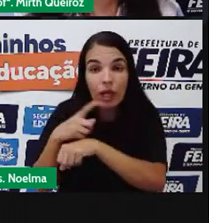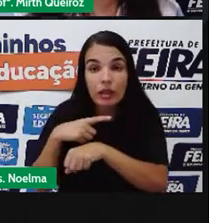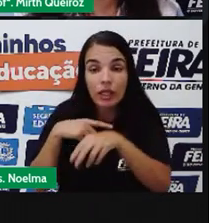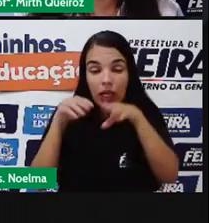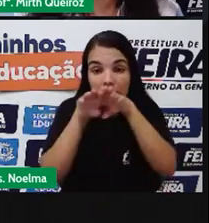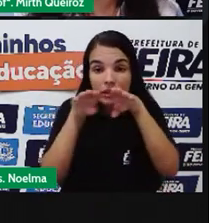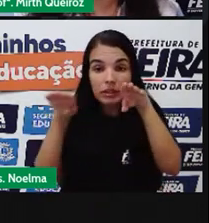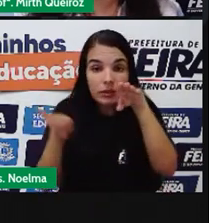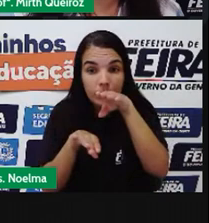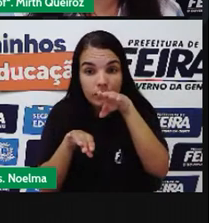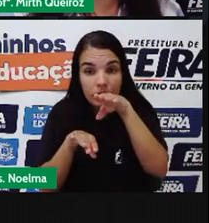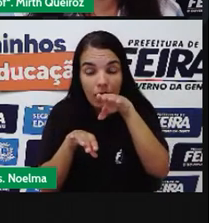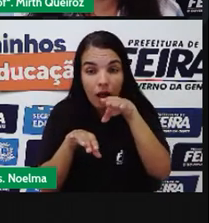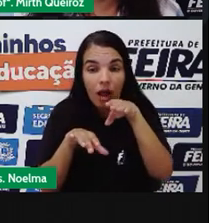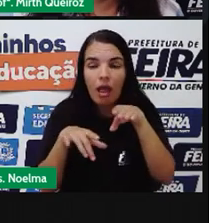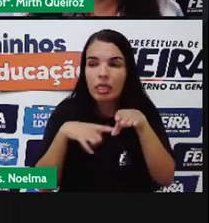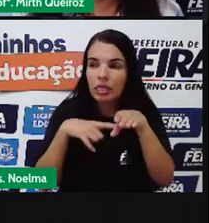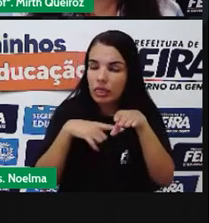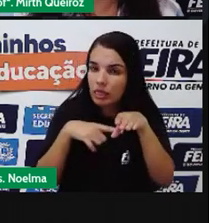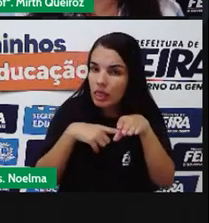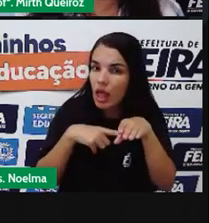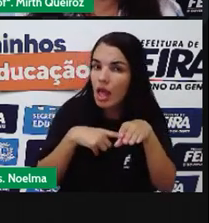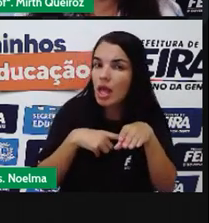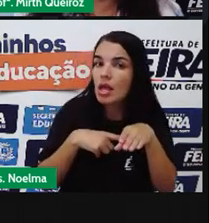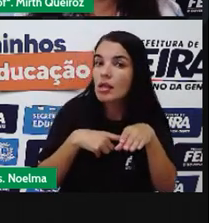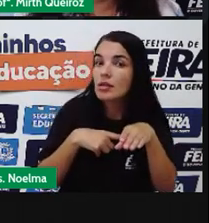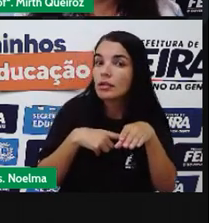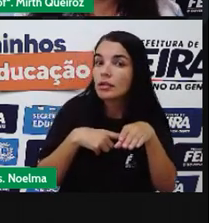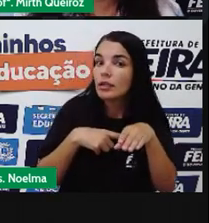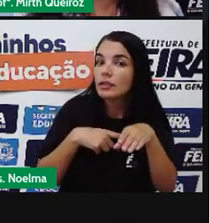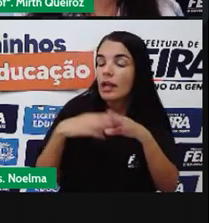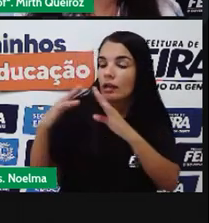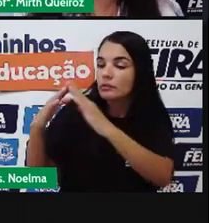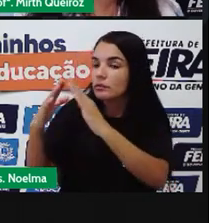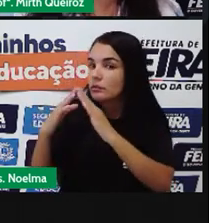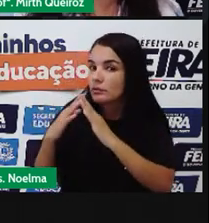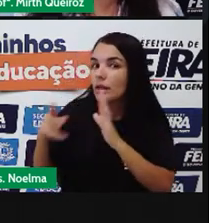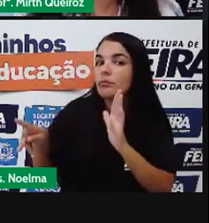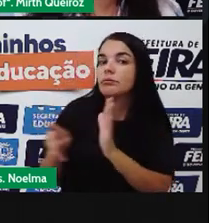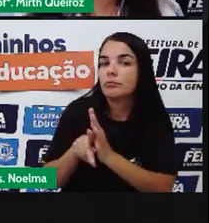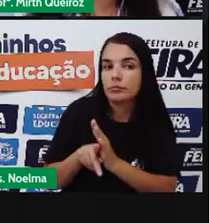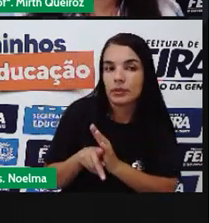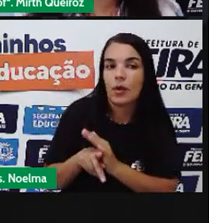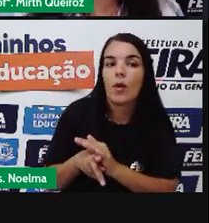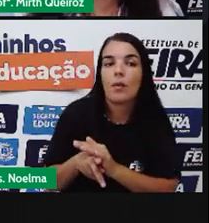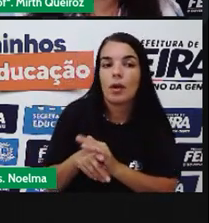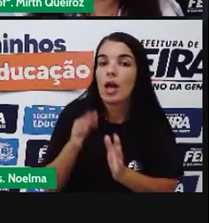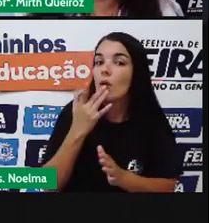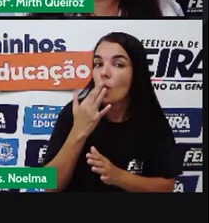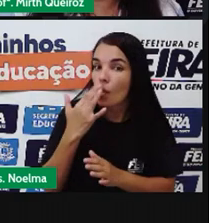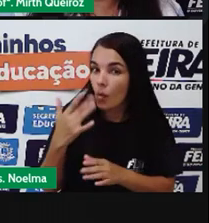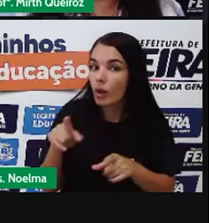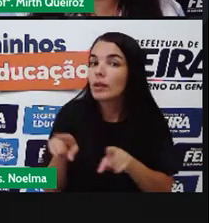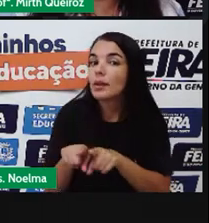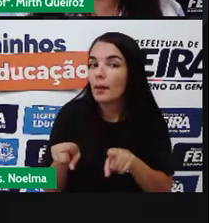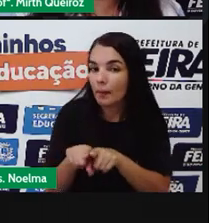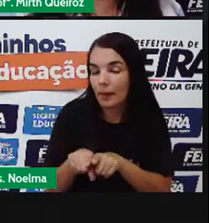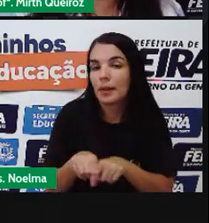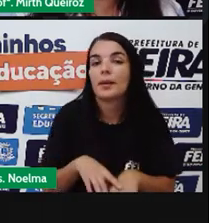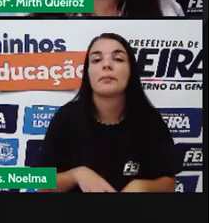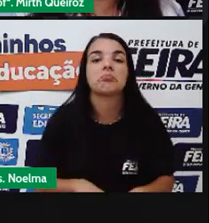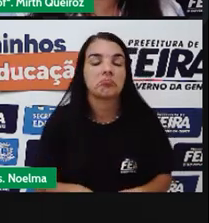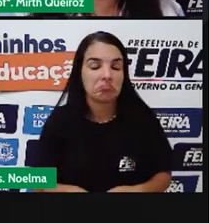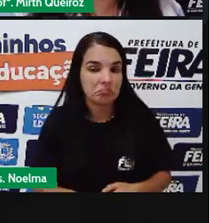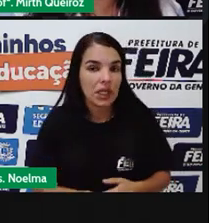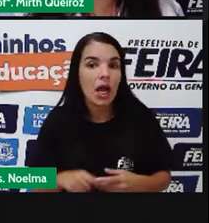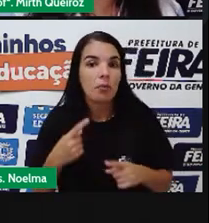Ela tem cor E ela tem Endereço Onde Essa questão